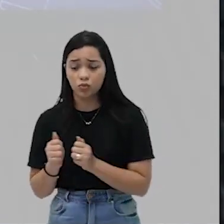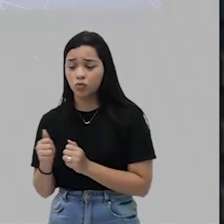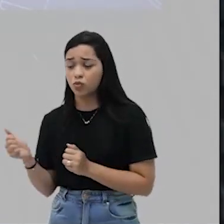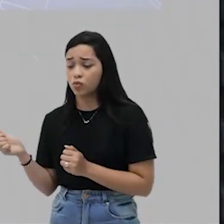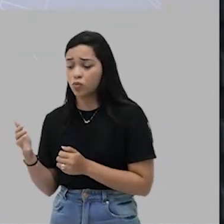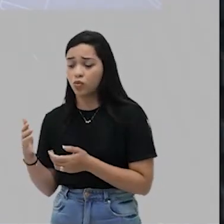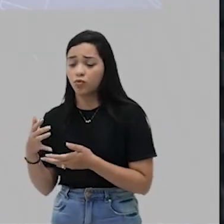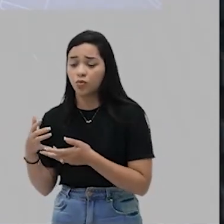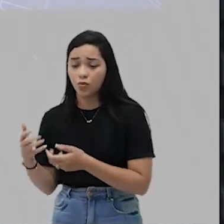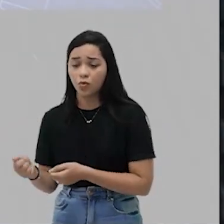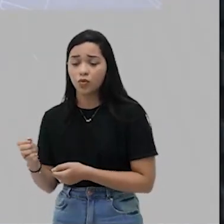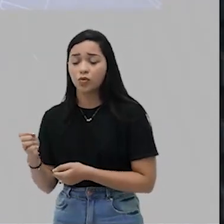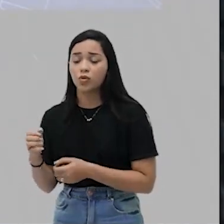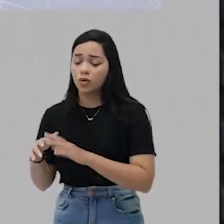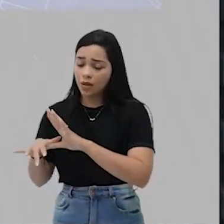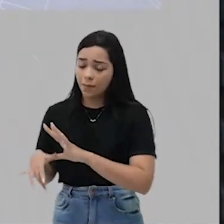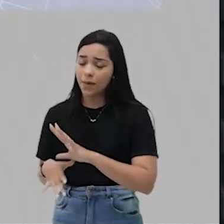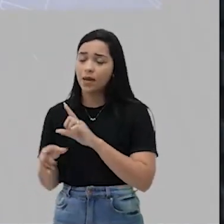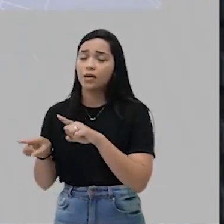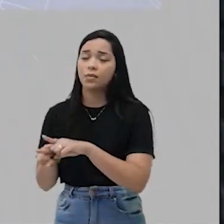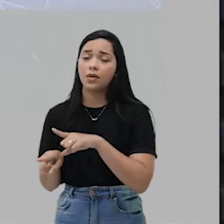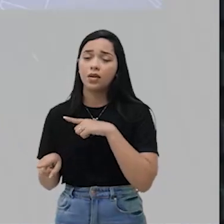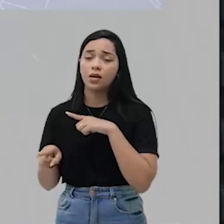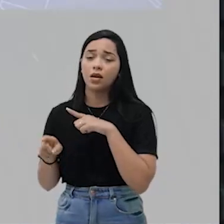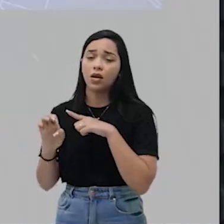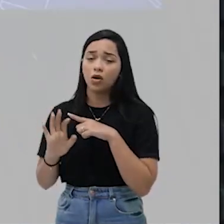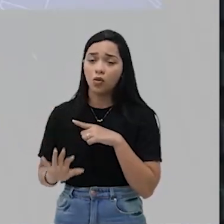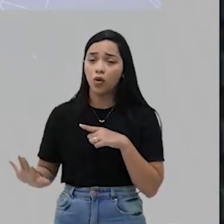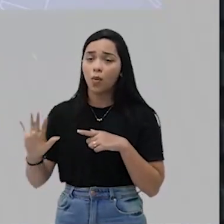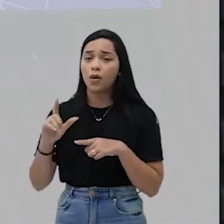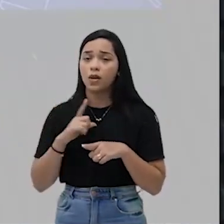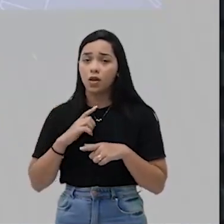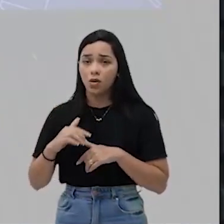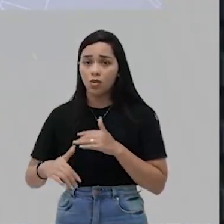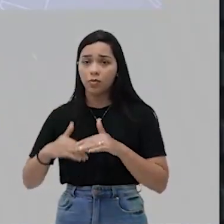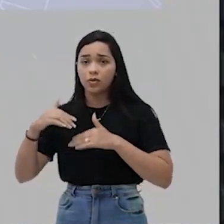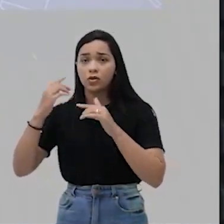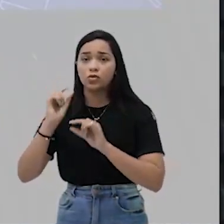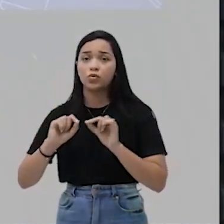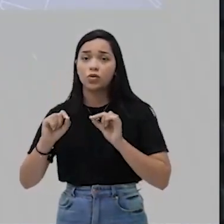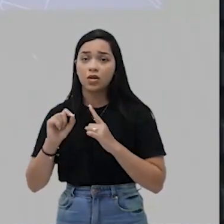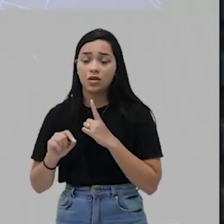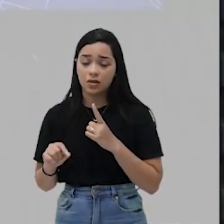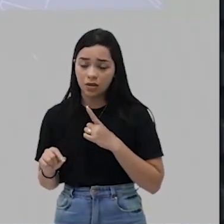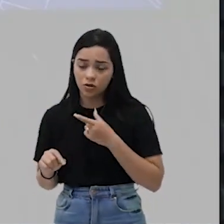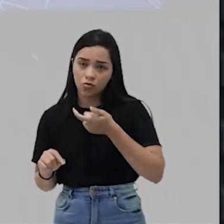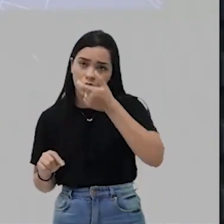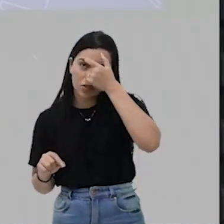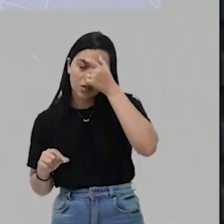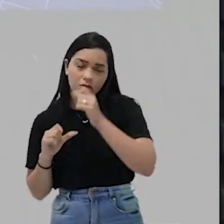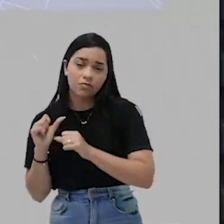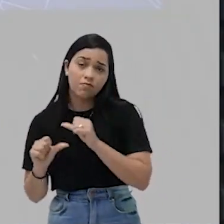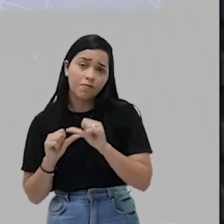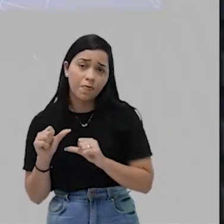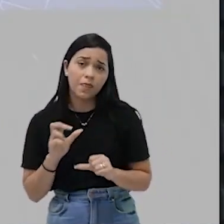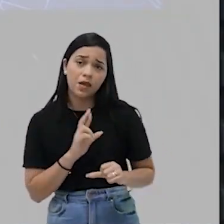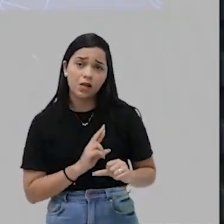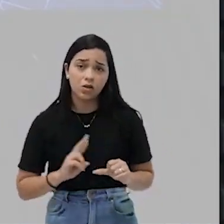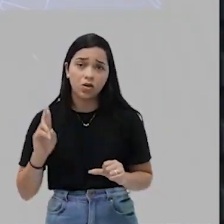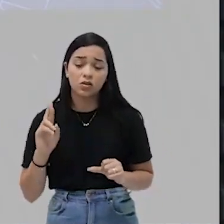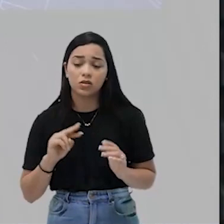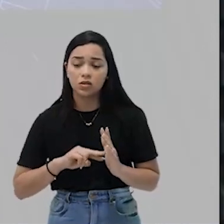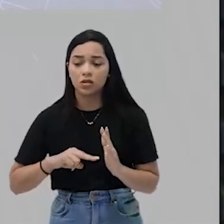novo mundo da América, a Europa, ela passa por um processo de mudança de mentalidade religiosa.